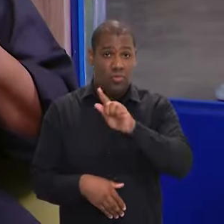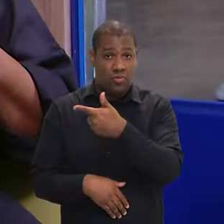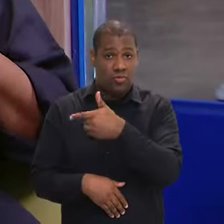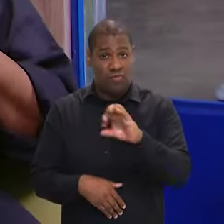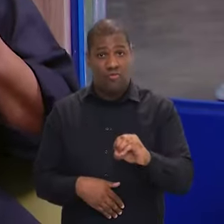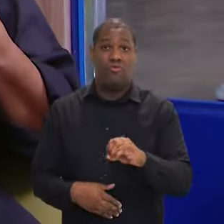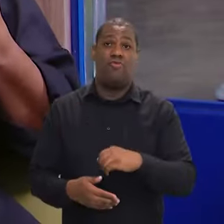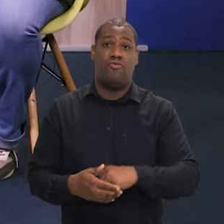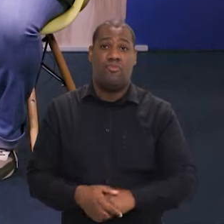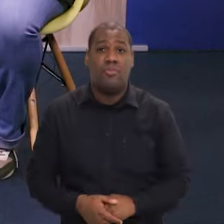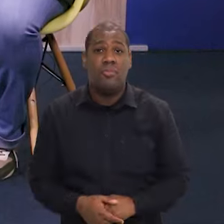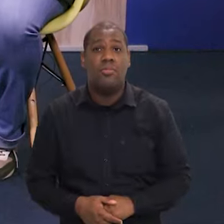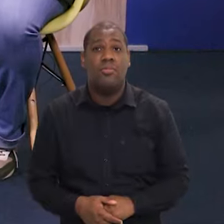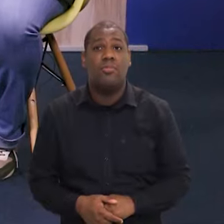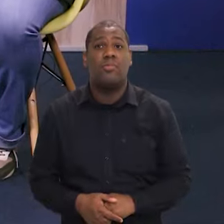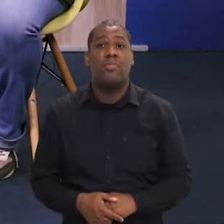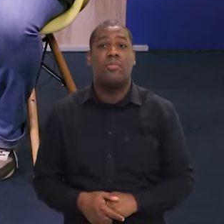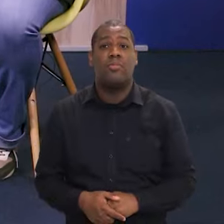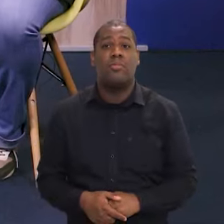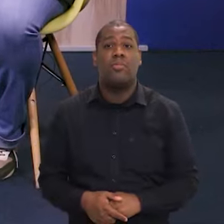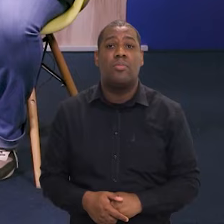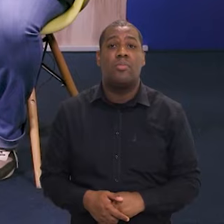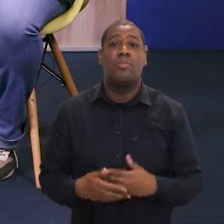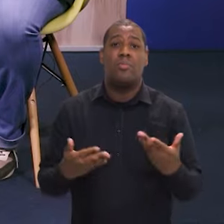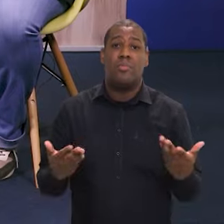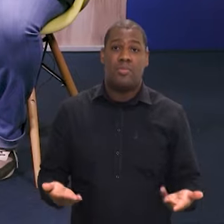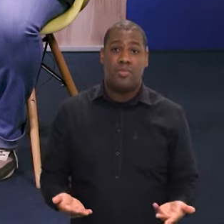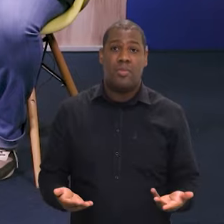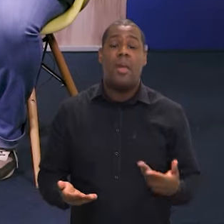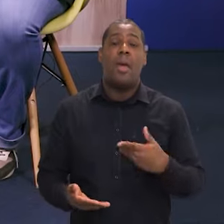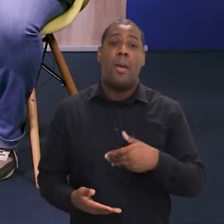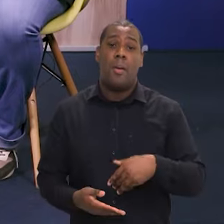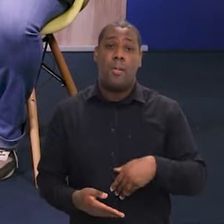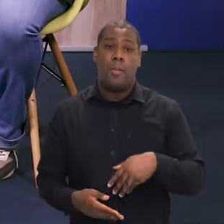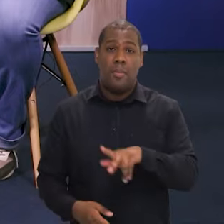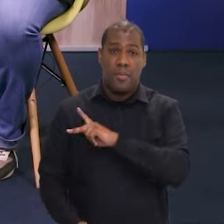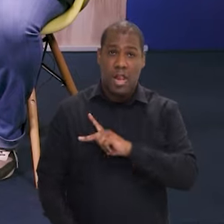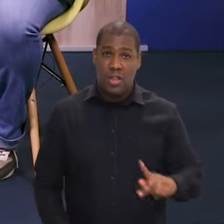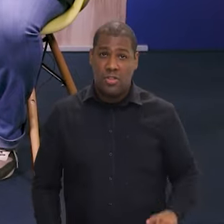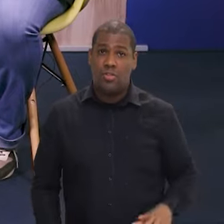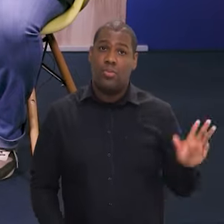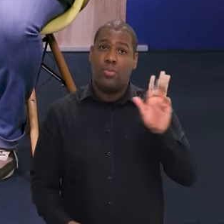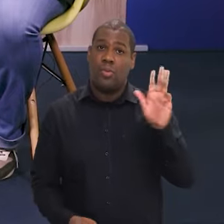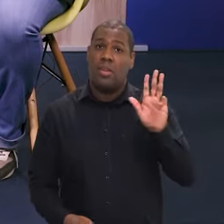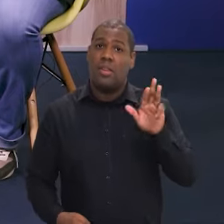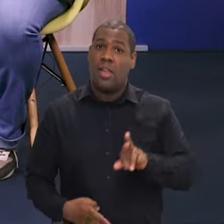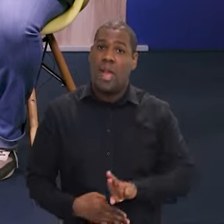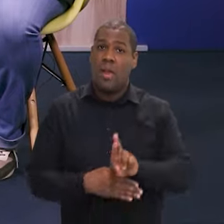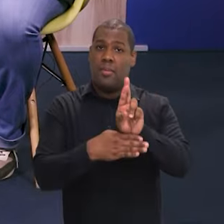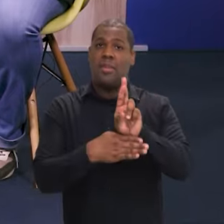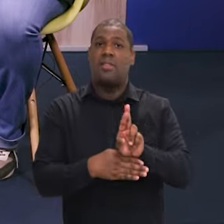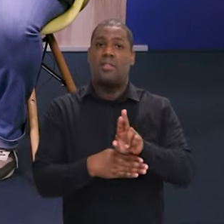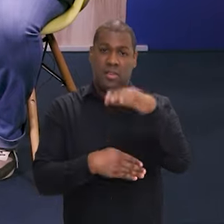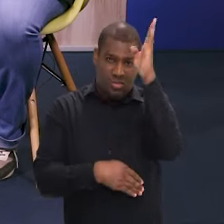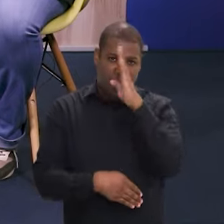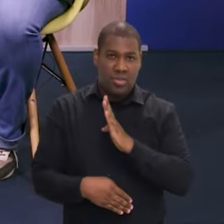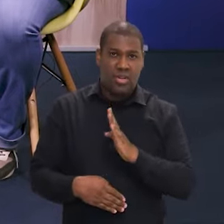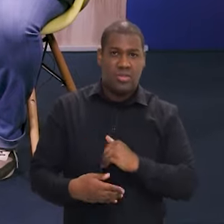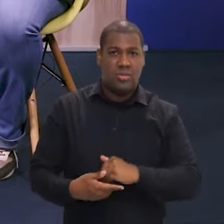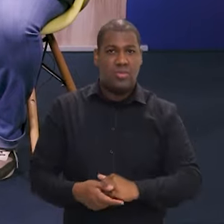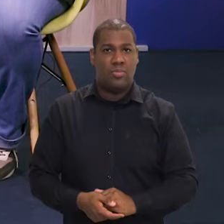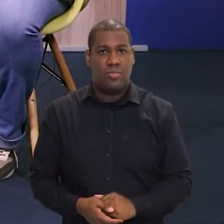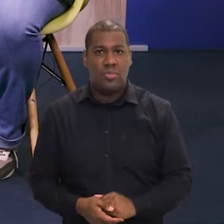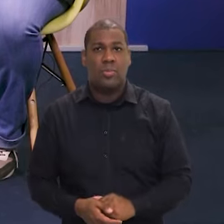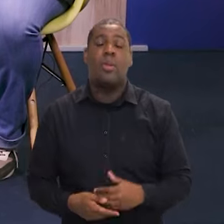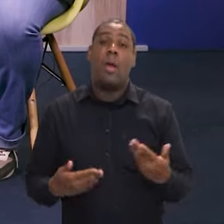ano passado, Brasil era presidência, tudo isso, quando chama o presidente, é o Brasil, gente. A gente tem que entender que isso significa o Brasil